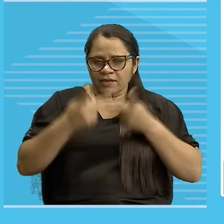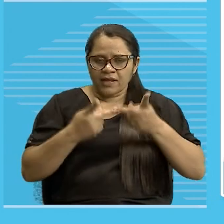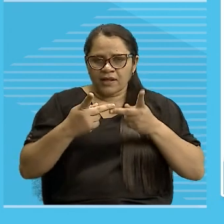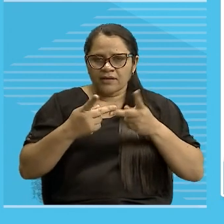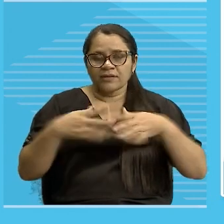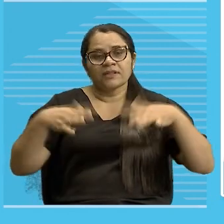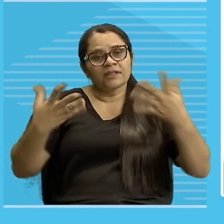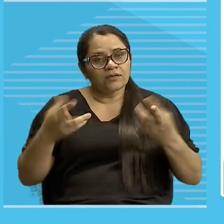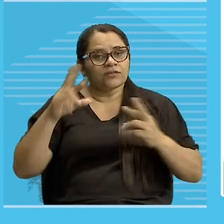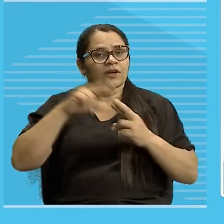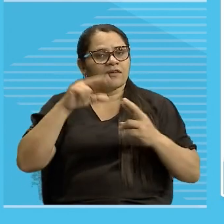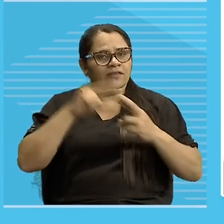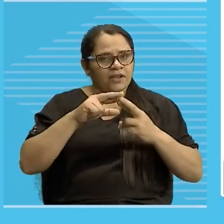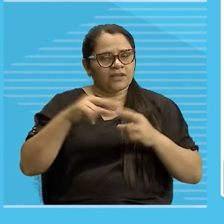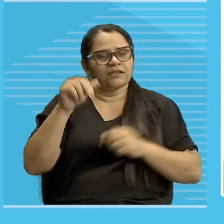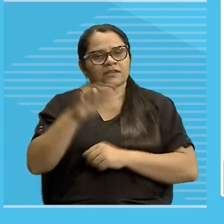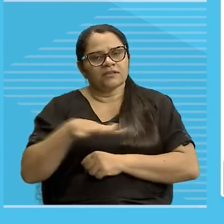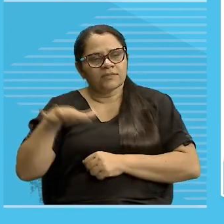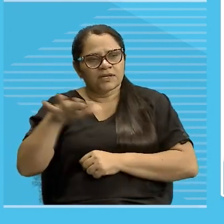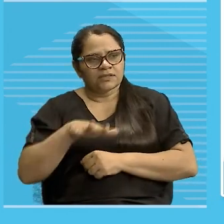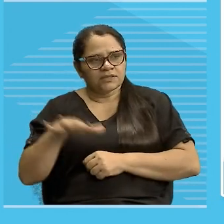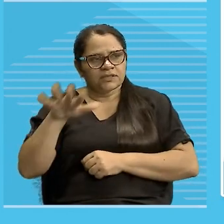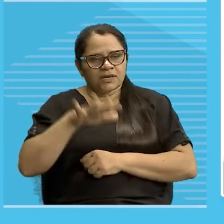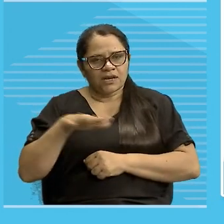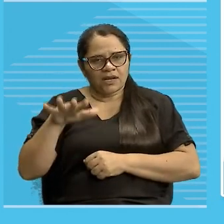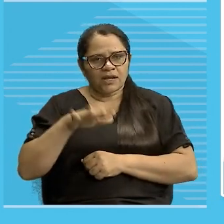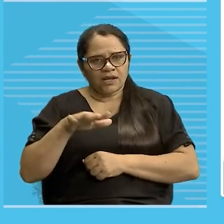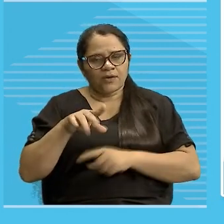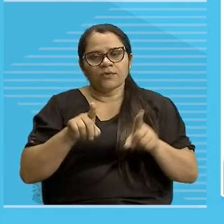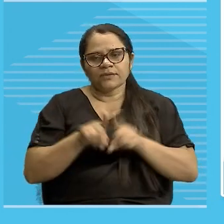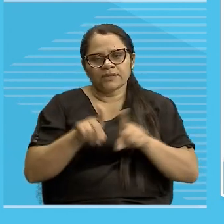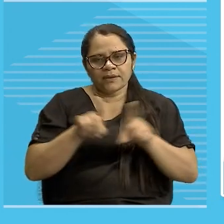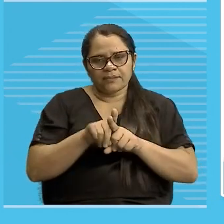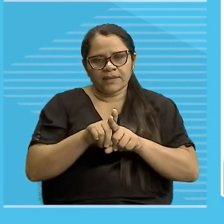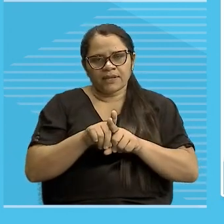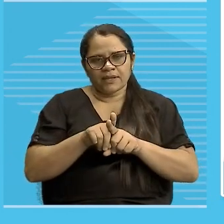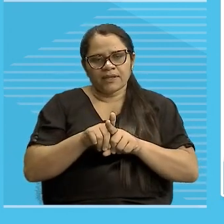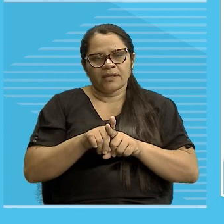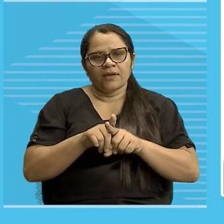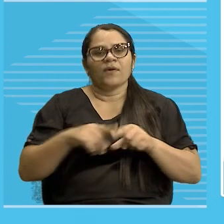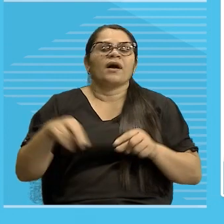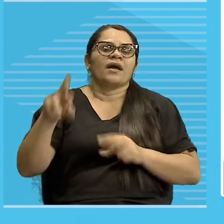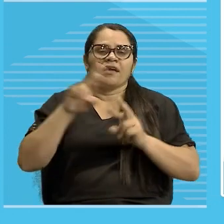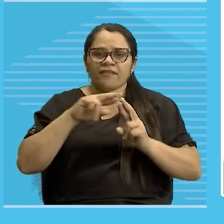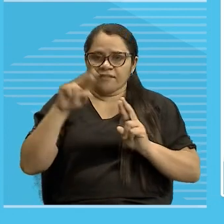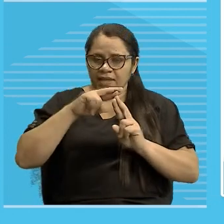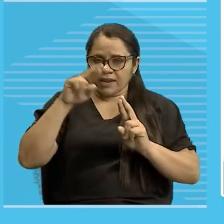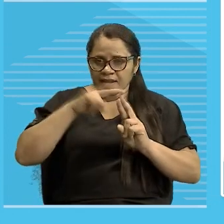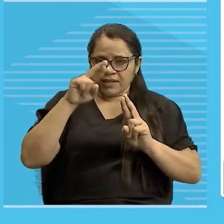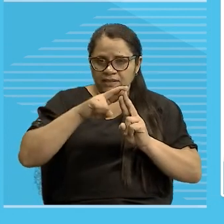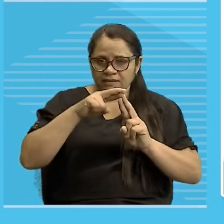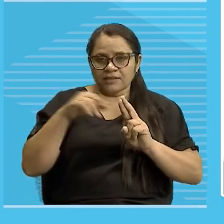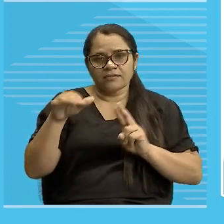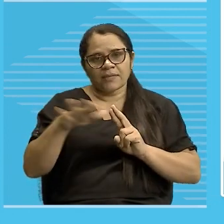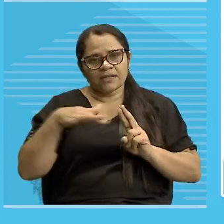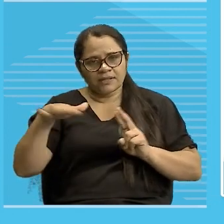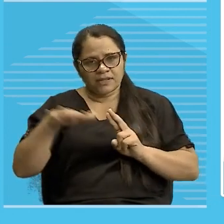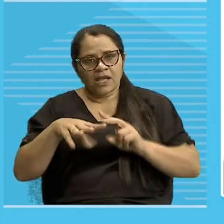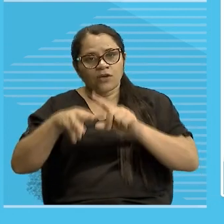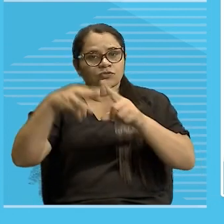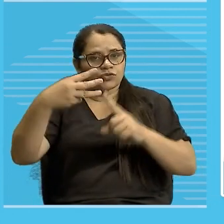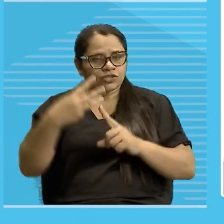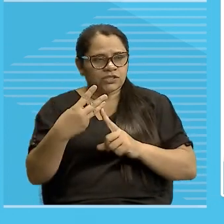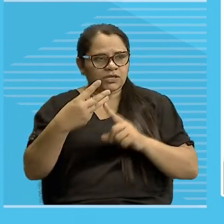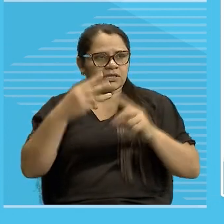referência espacial, tá, também aqui uma referência espacial, e também aqui uma referência espacial,